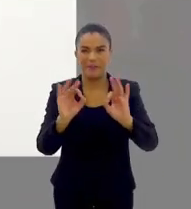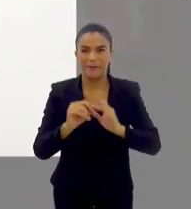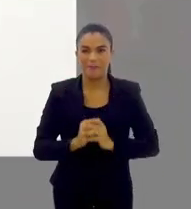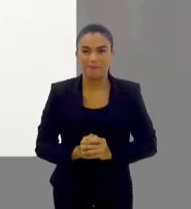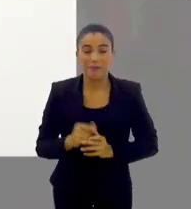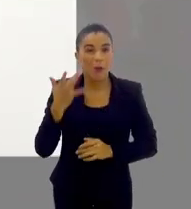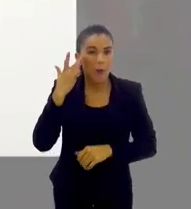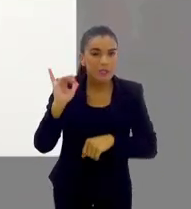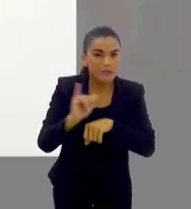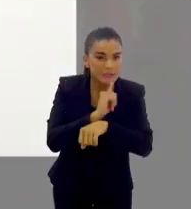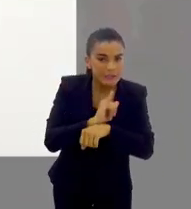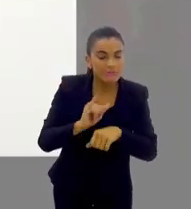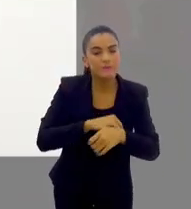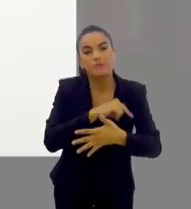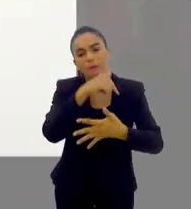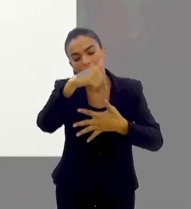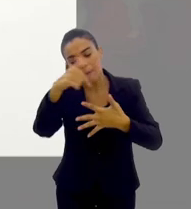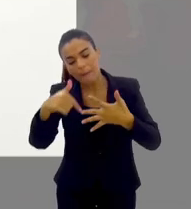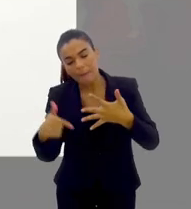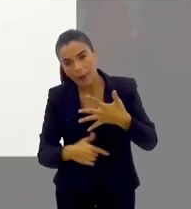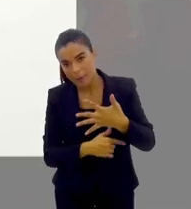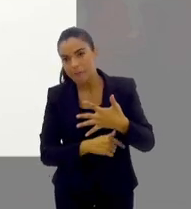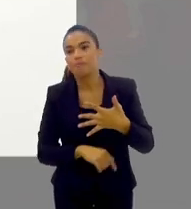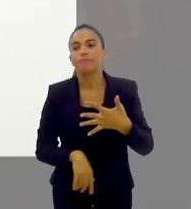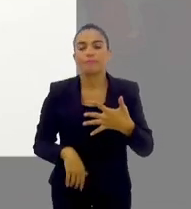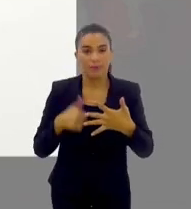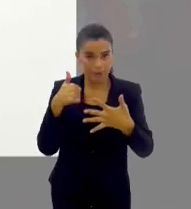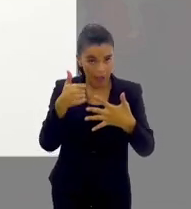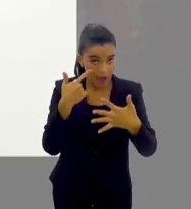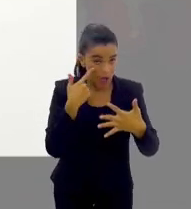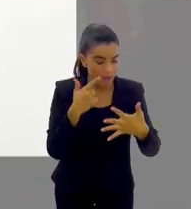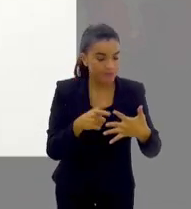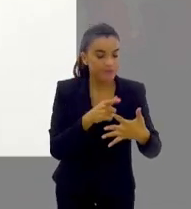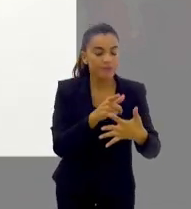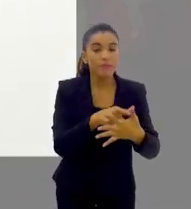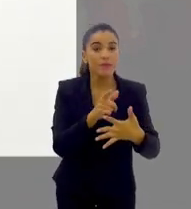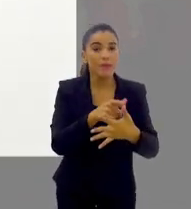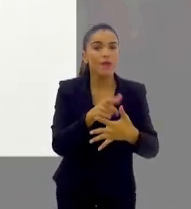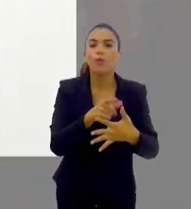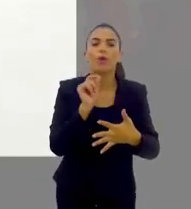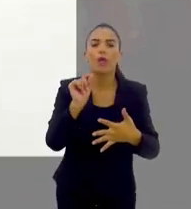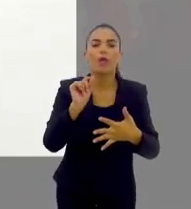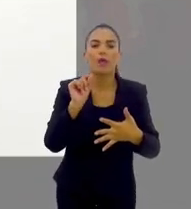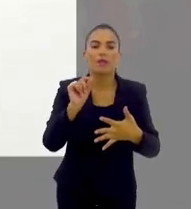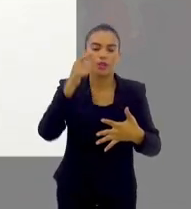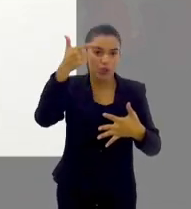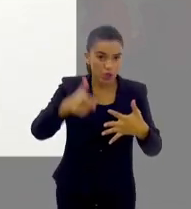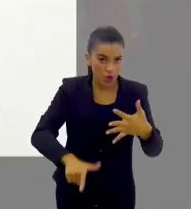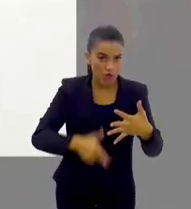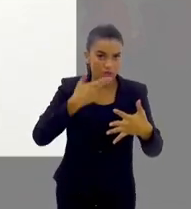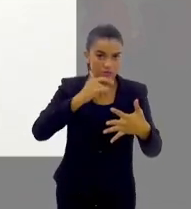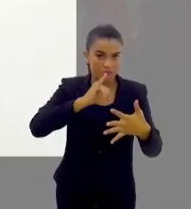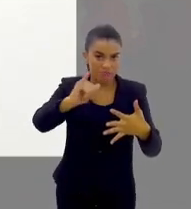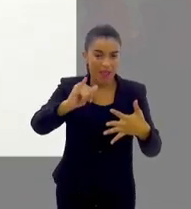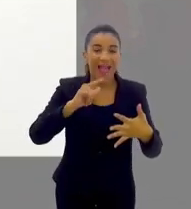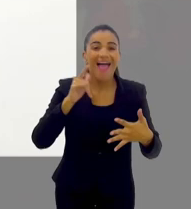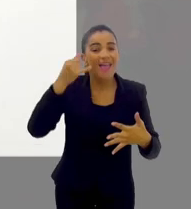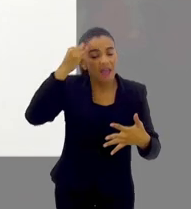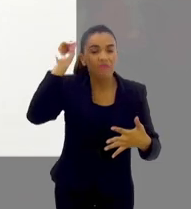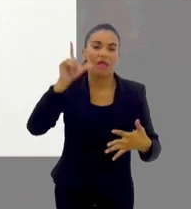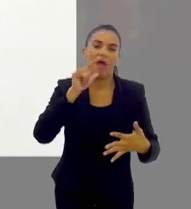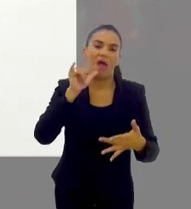Perfeito. Então, eu acho que as medidas são essas, as medidas de combate ao mosquito, tá? A maior de todas, martelando novamente,